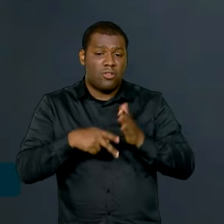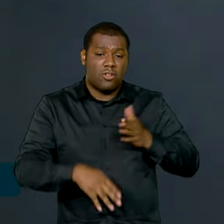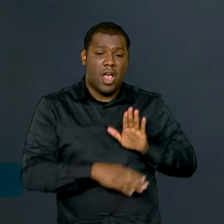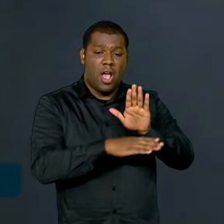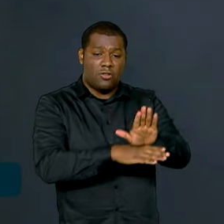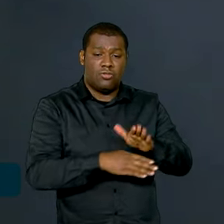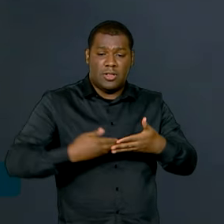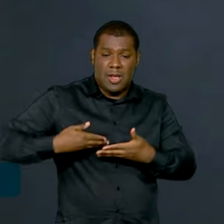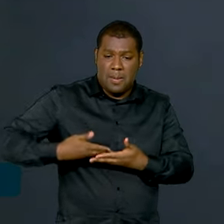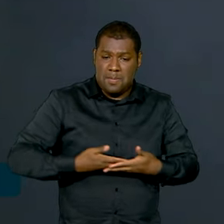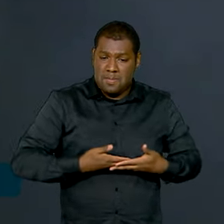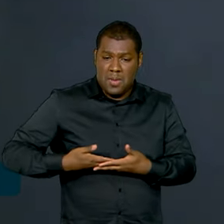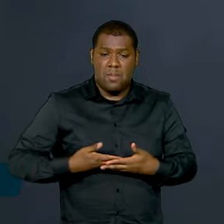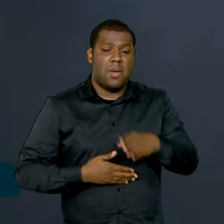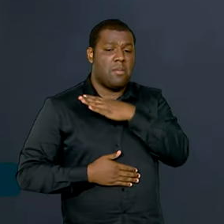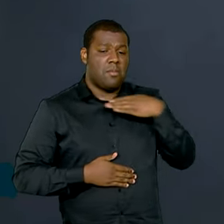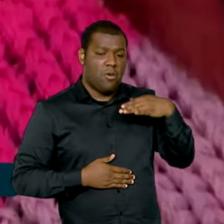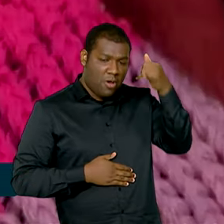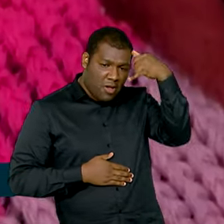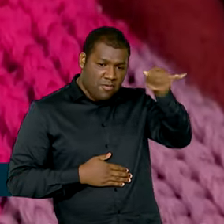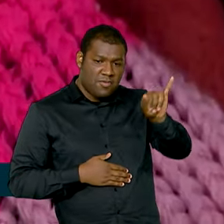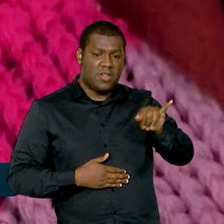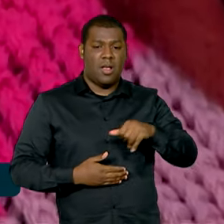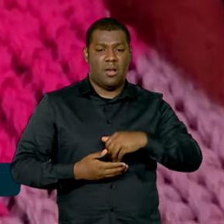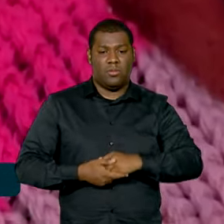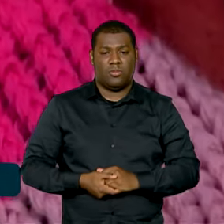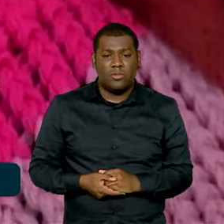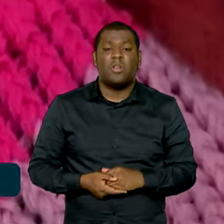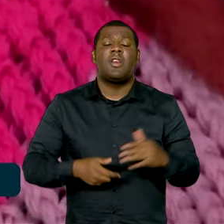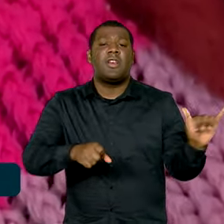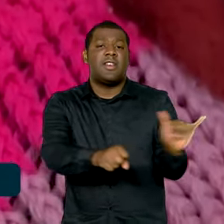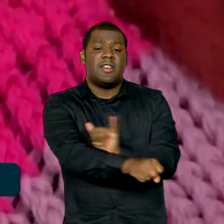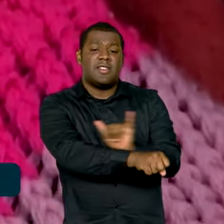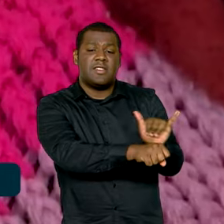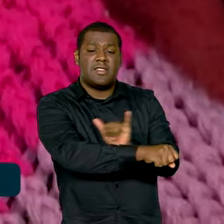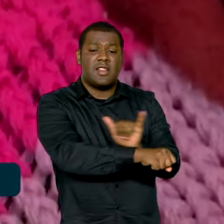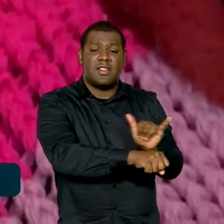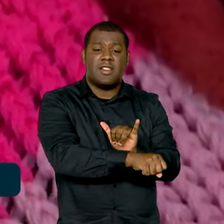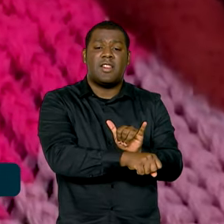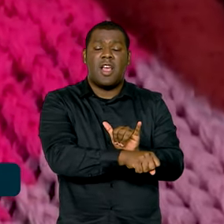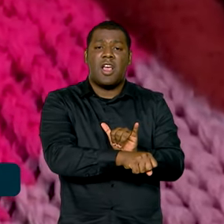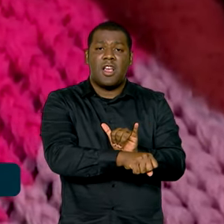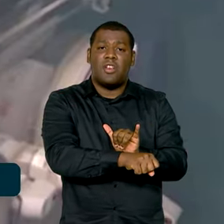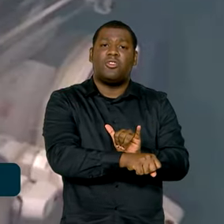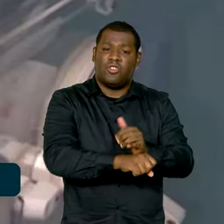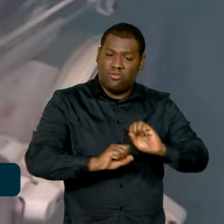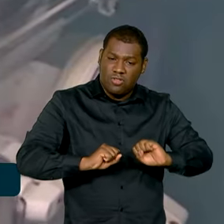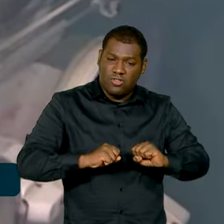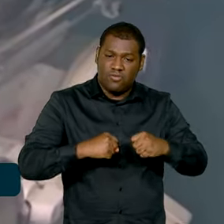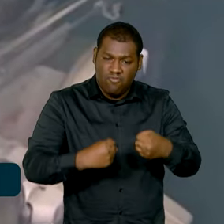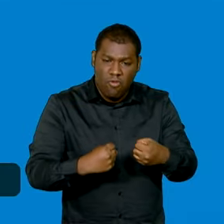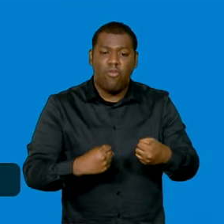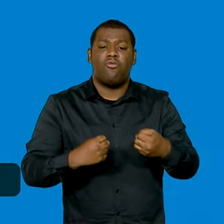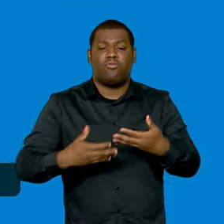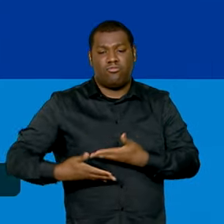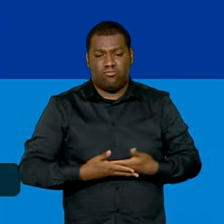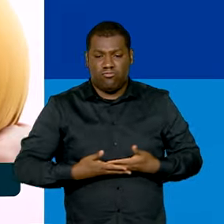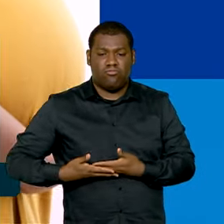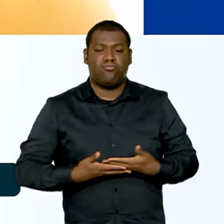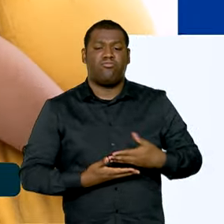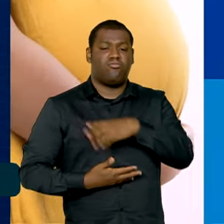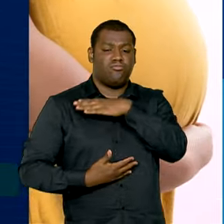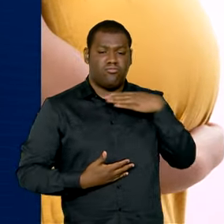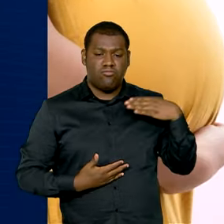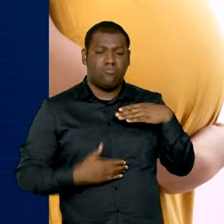Brasil. Além disso, há várias medidas que prometem reduzir ainda mais esses números. A